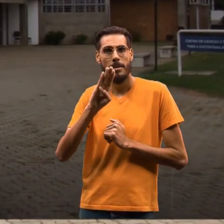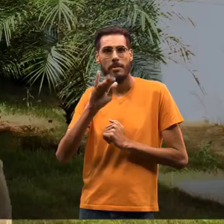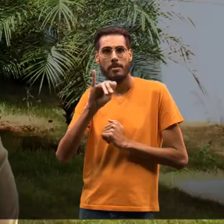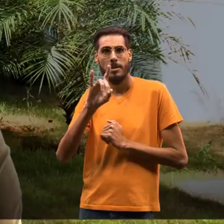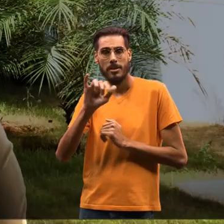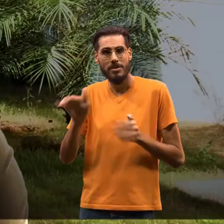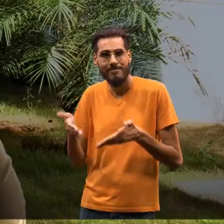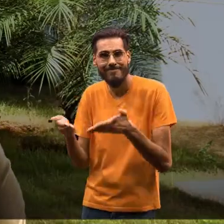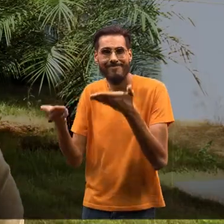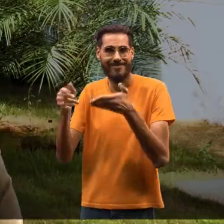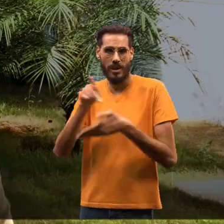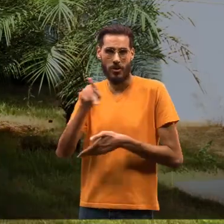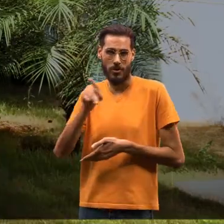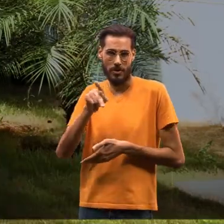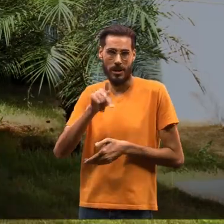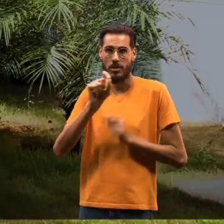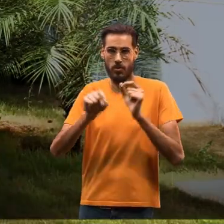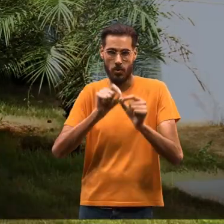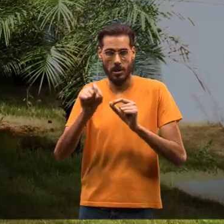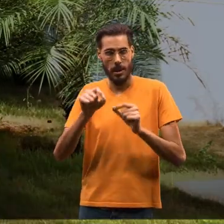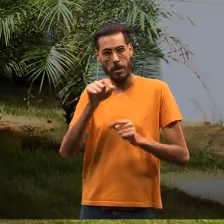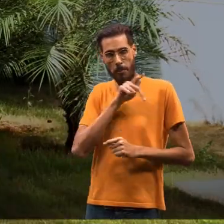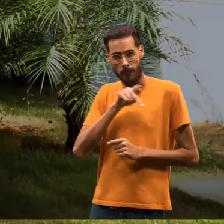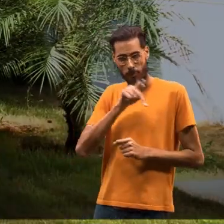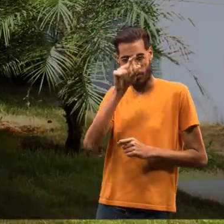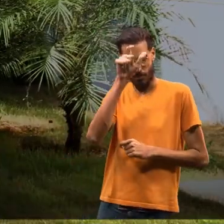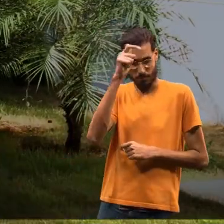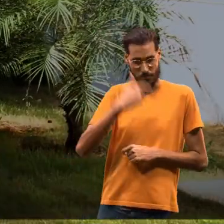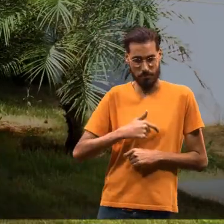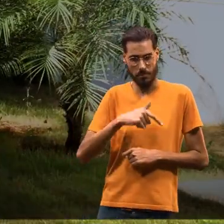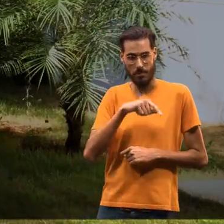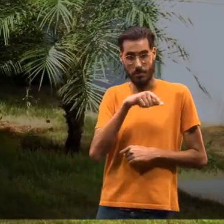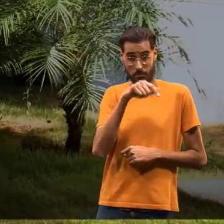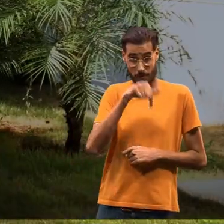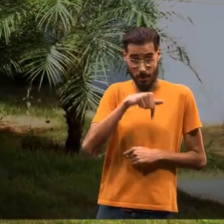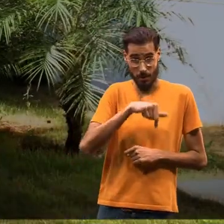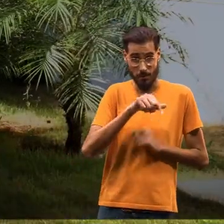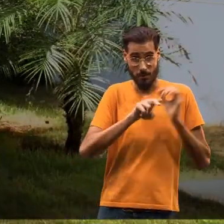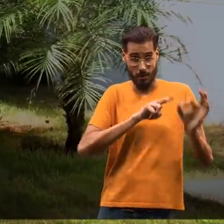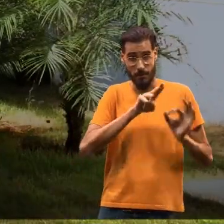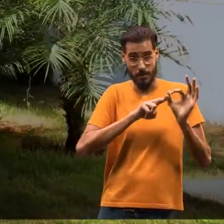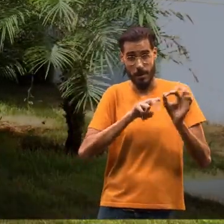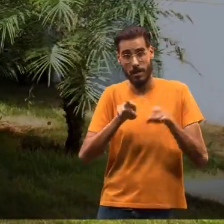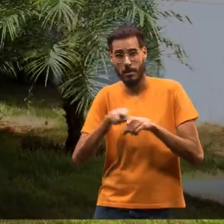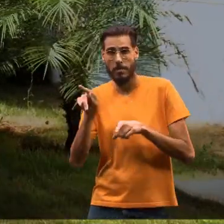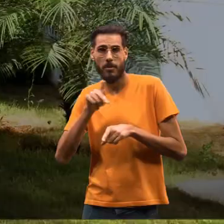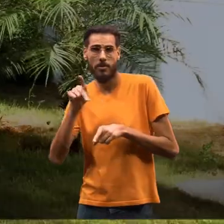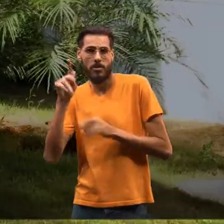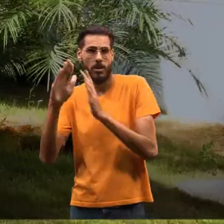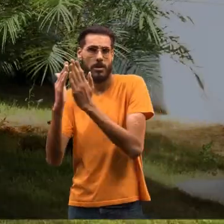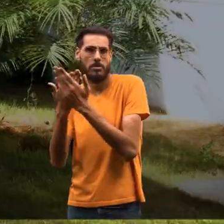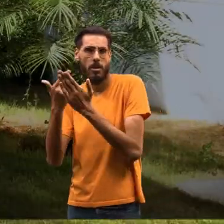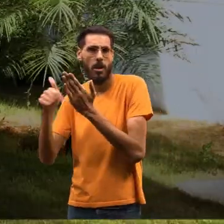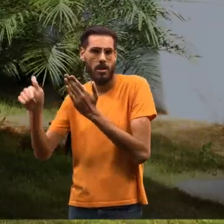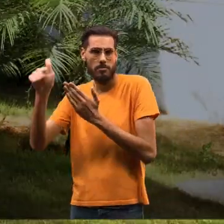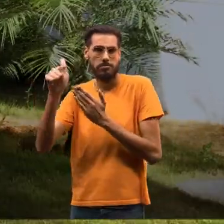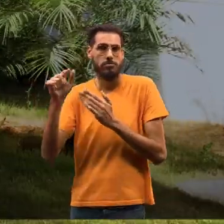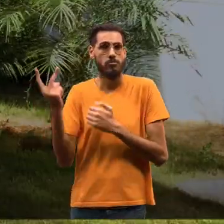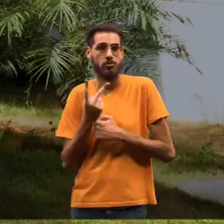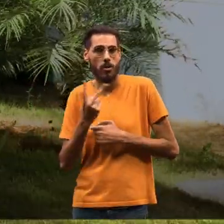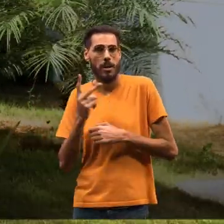É um projeto que você é supervisionado, tanto por professores aqui da UFSCar, quanto professores que já